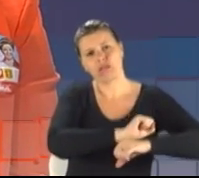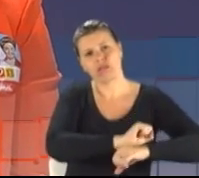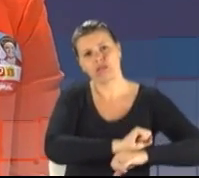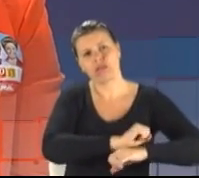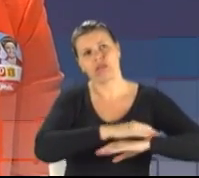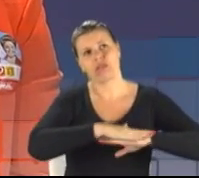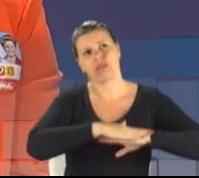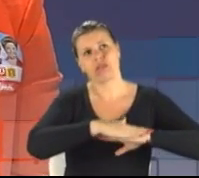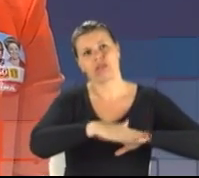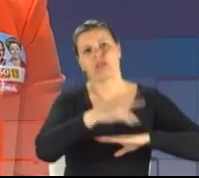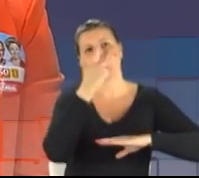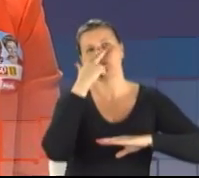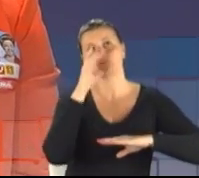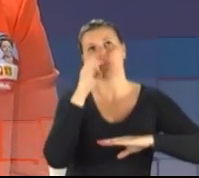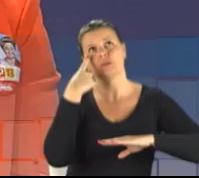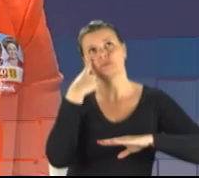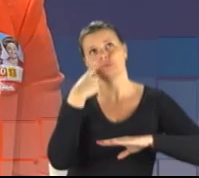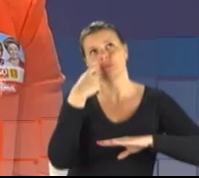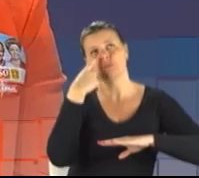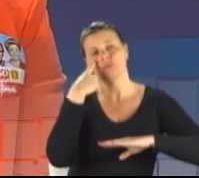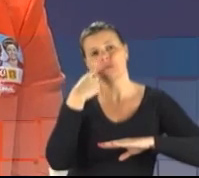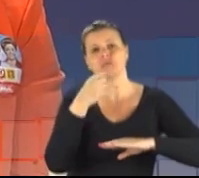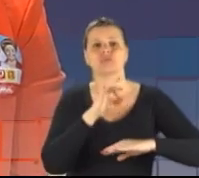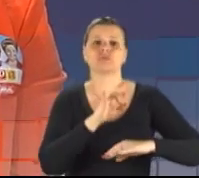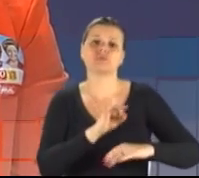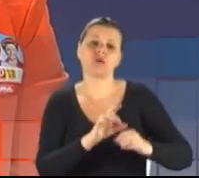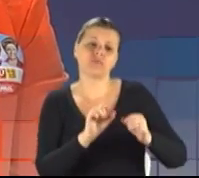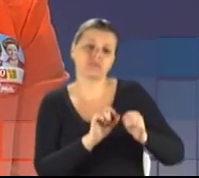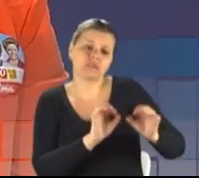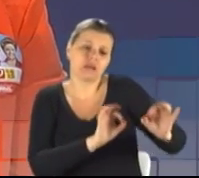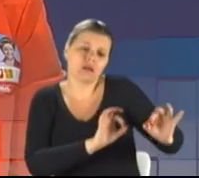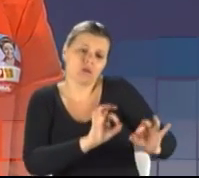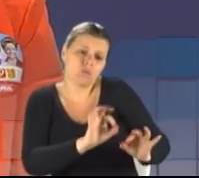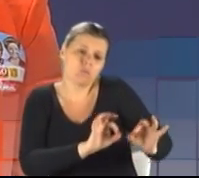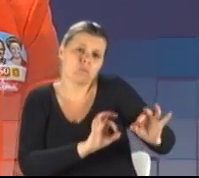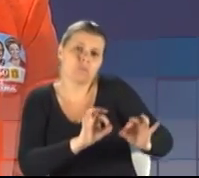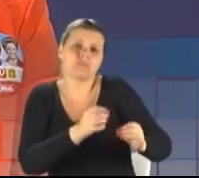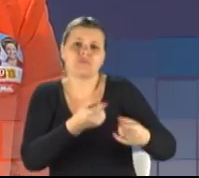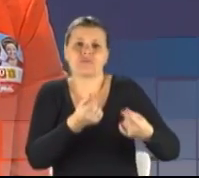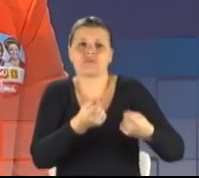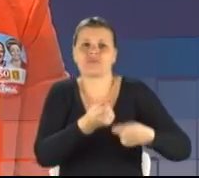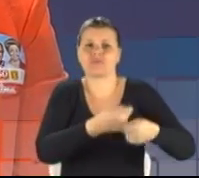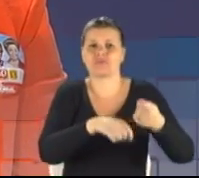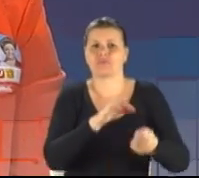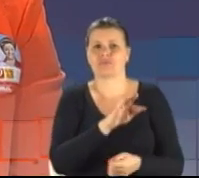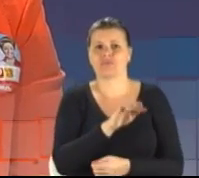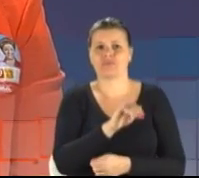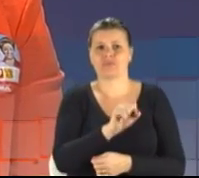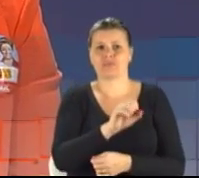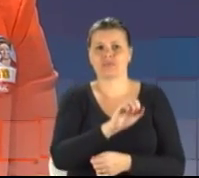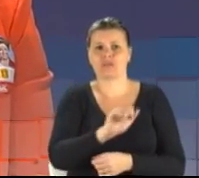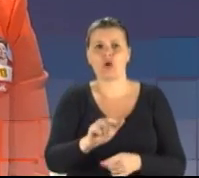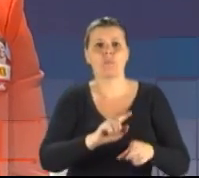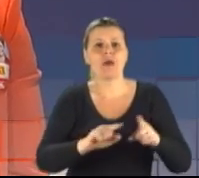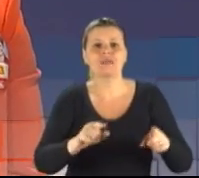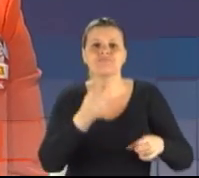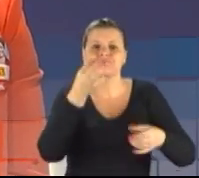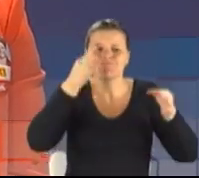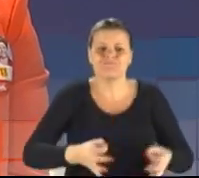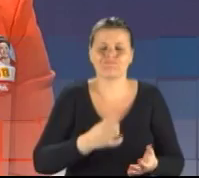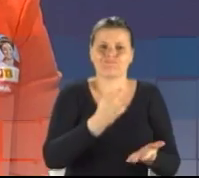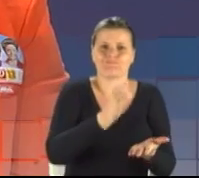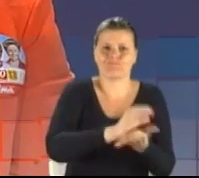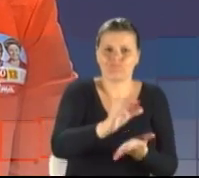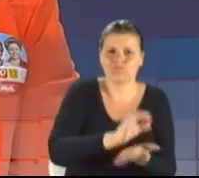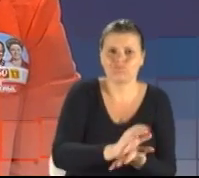do choro, que vão apenas fazer os ajustes fiscais, mas não vão fazer investimentos. Você